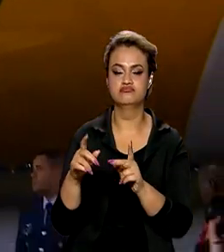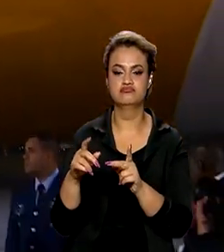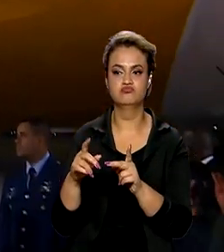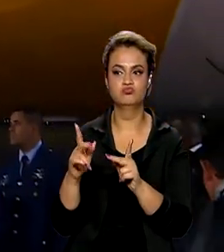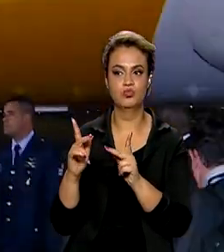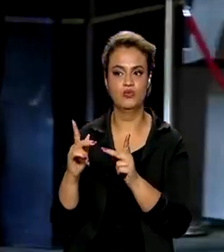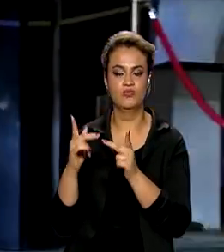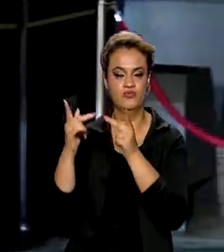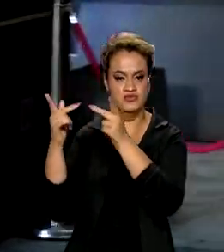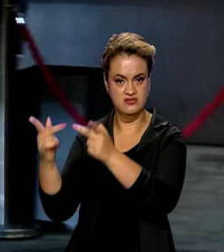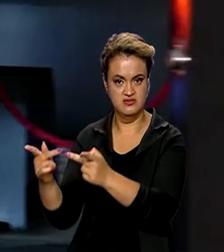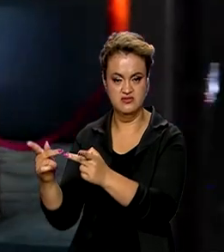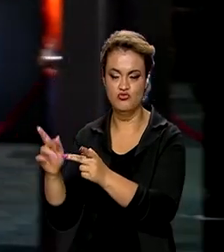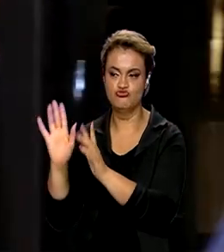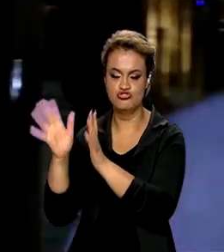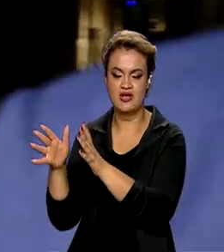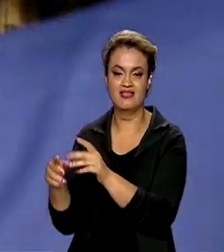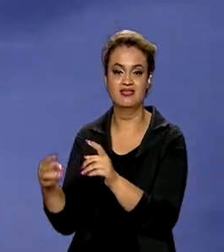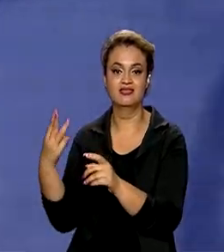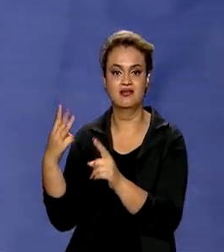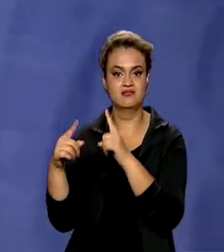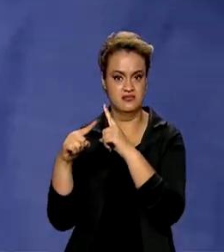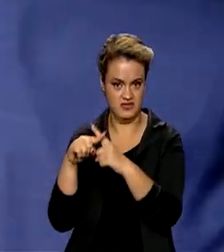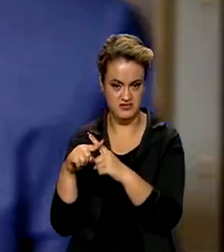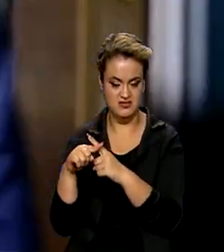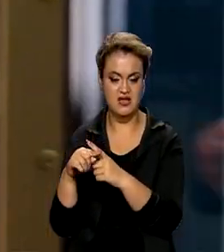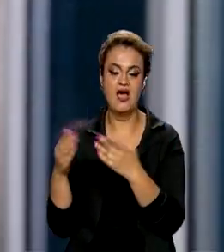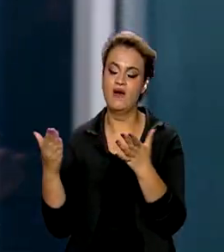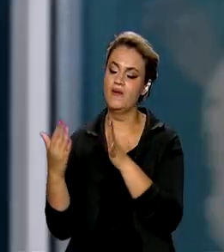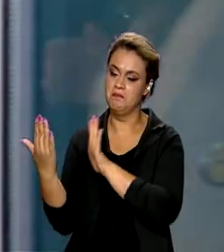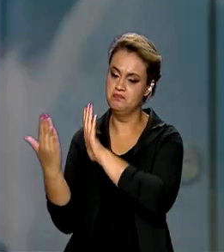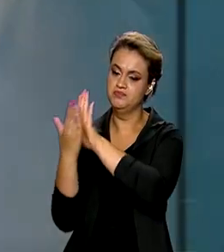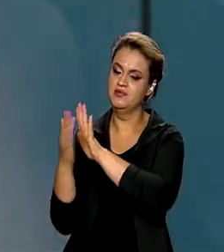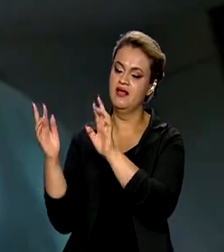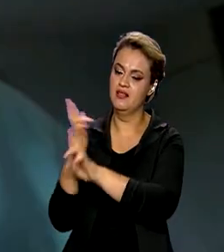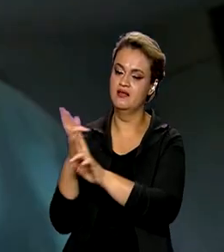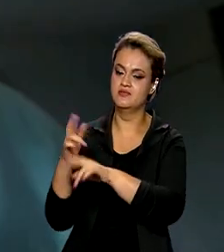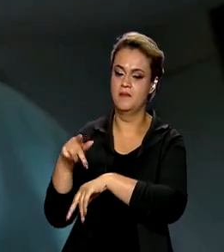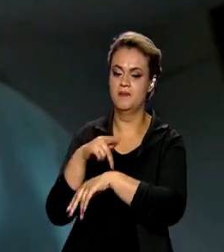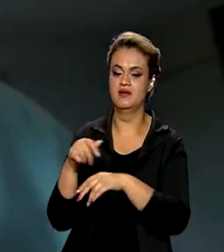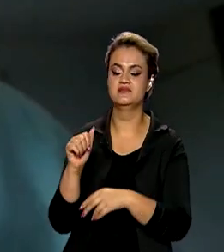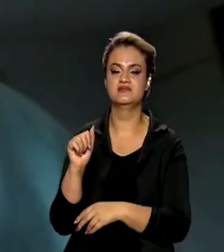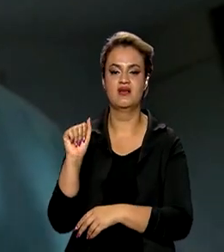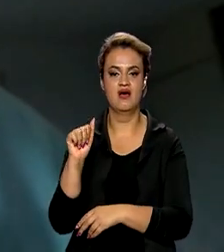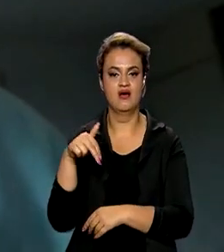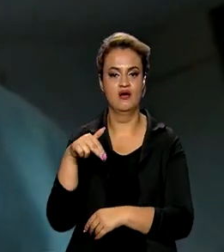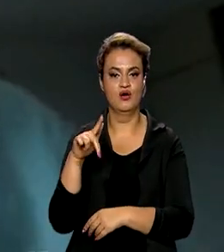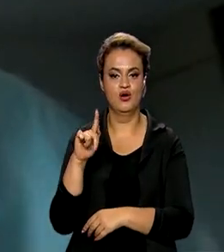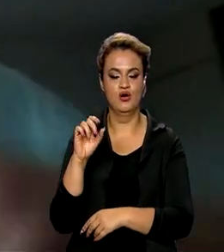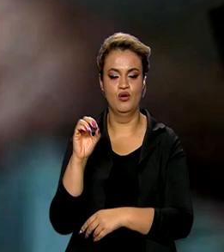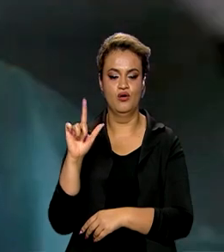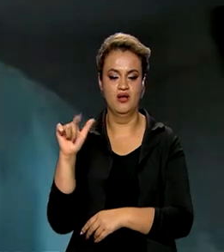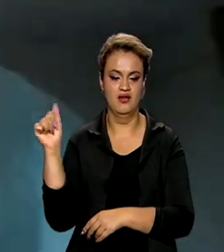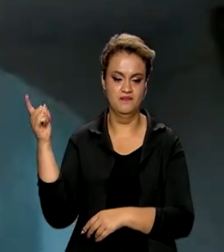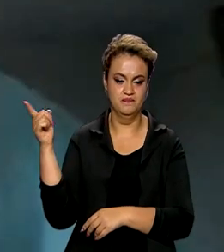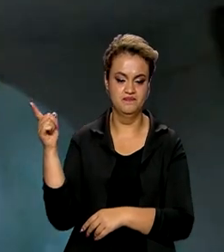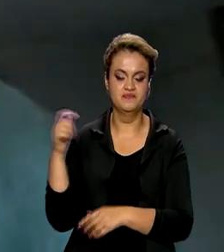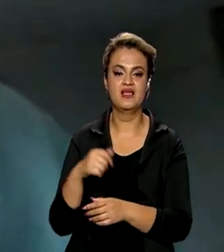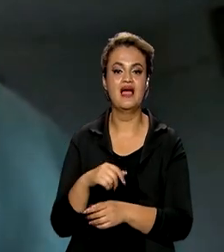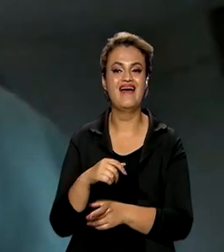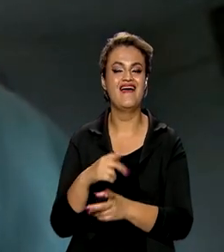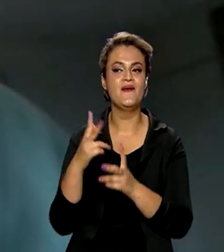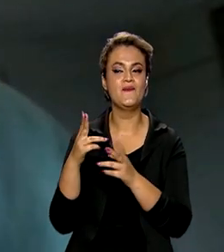mandato, o presidente Lula deve aprofundar o relacionamento com Angola. É uma porta de entrada para o Brasil,